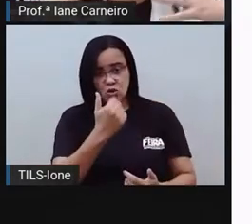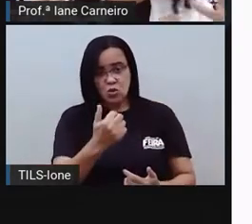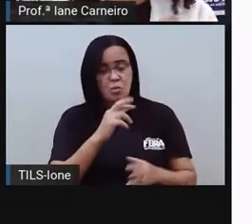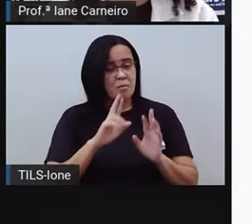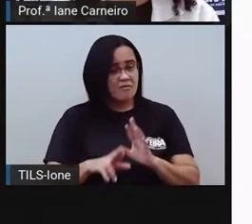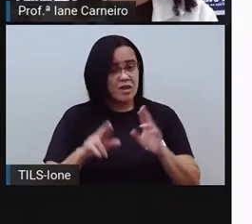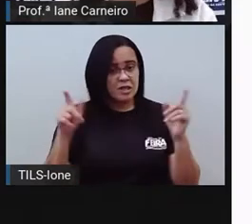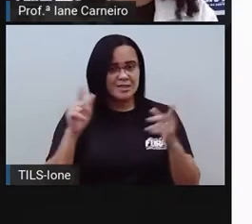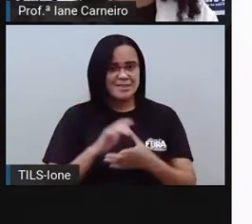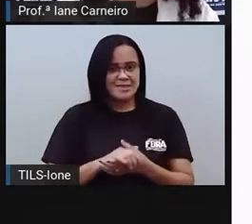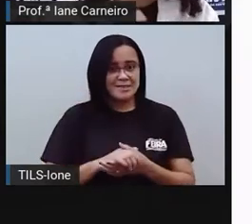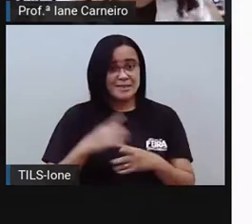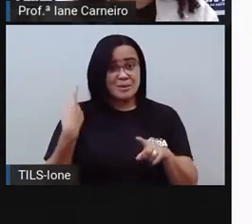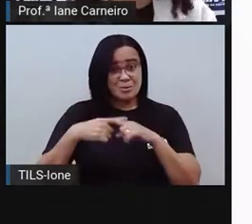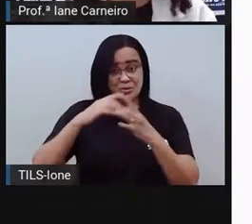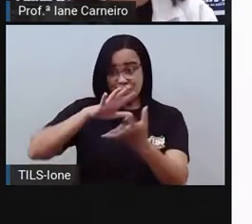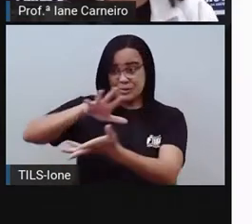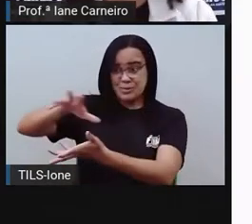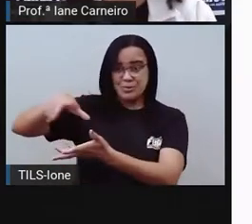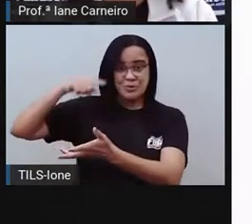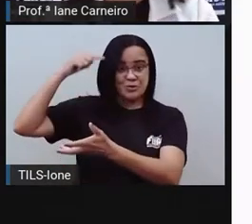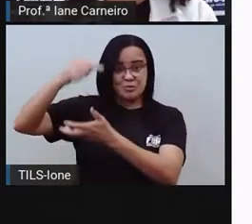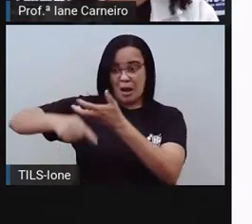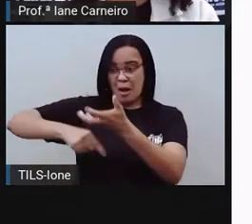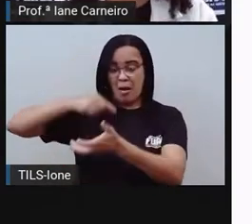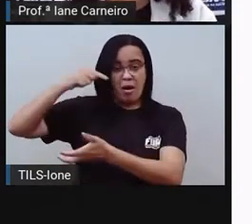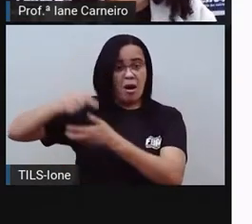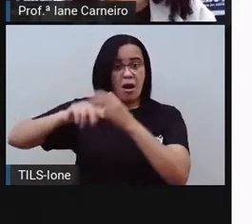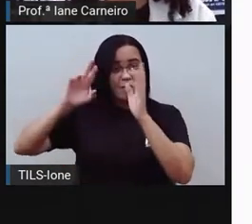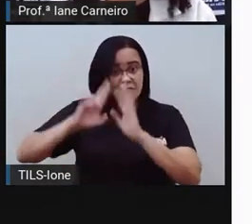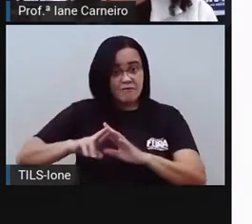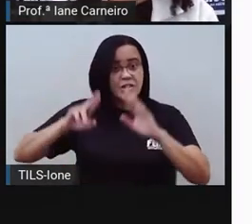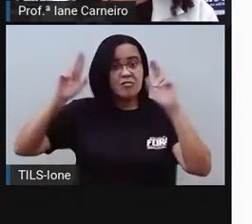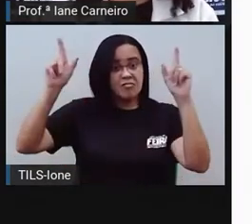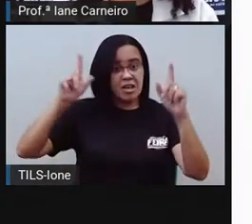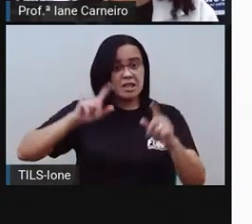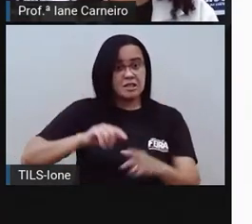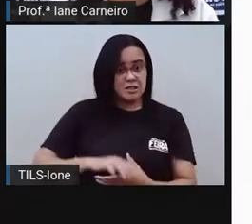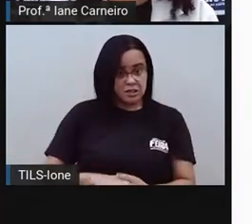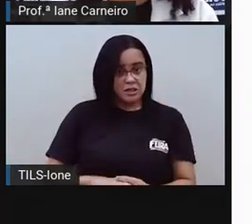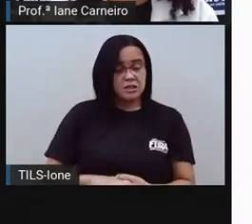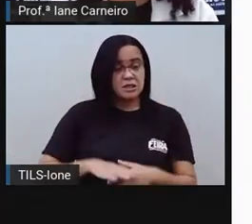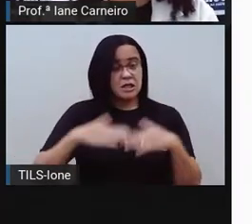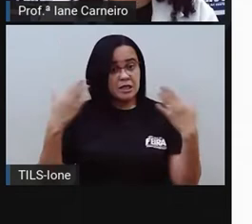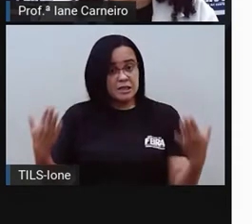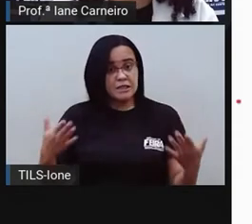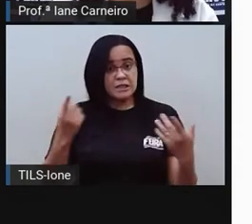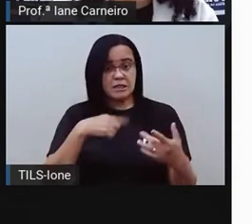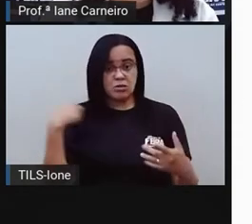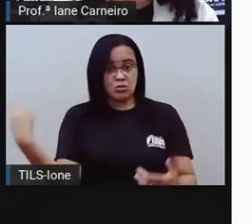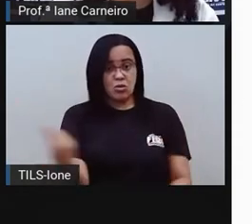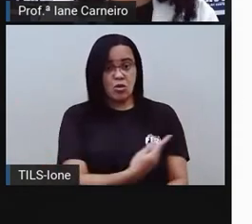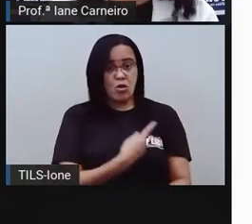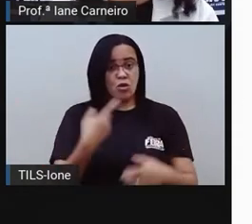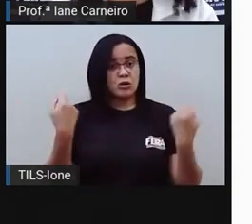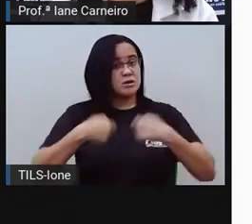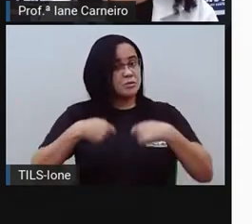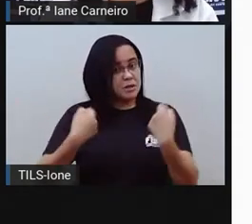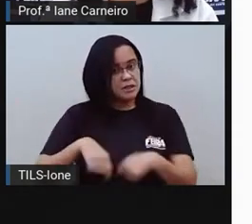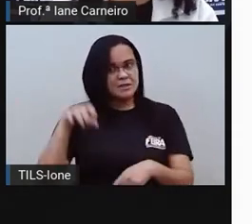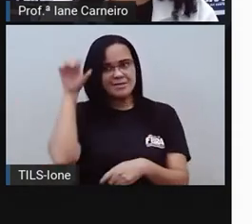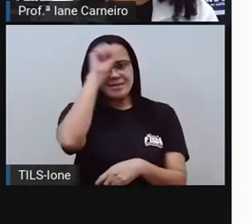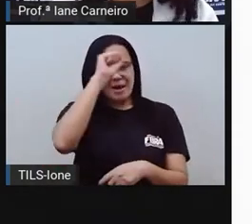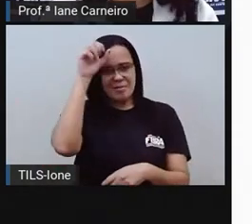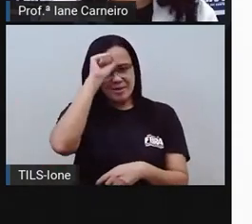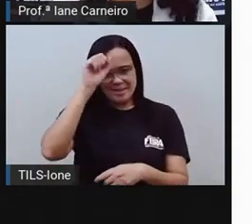diverso, como ele é diferente. E por isso que a gente precisa aprender, desde pequenininhos,